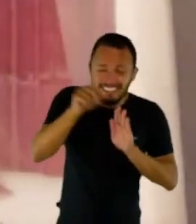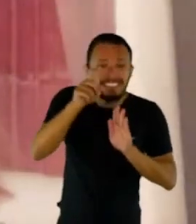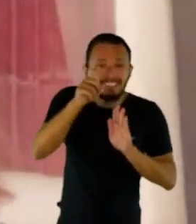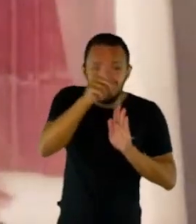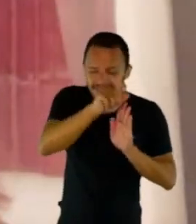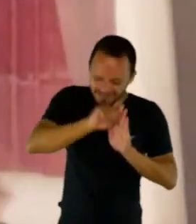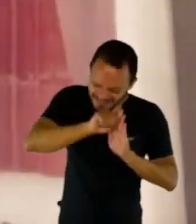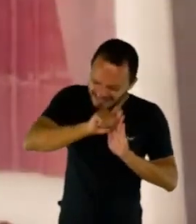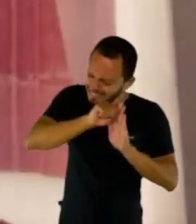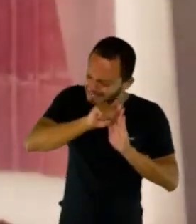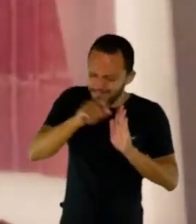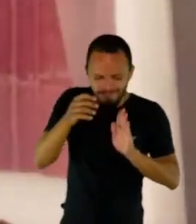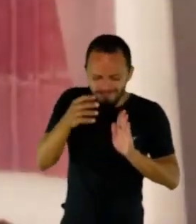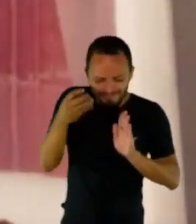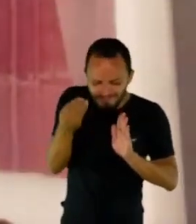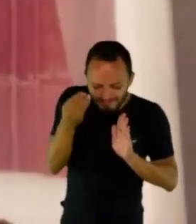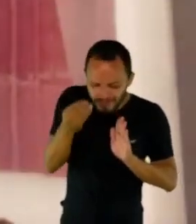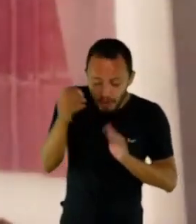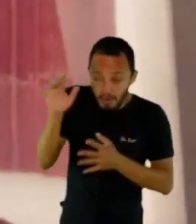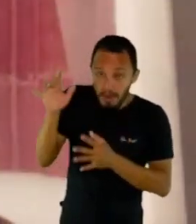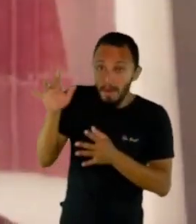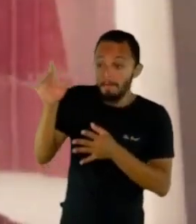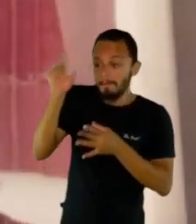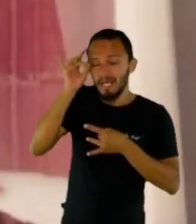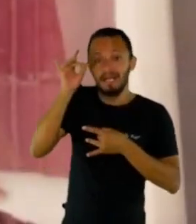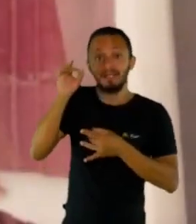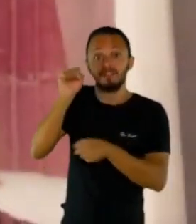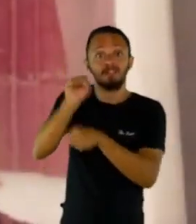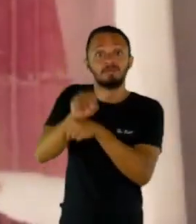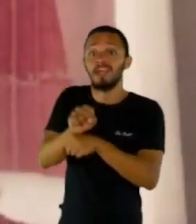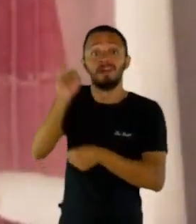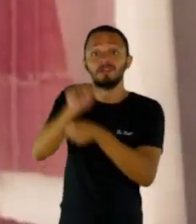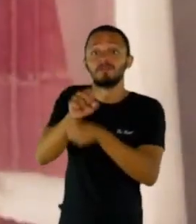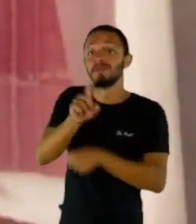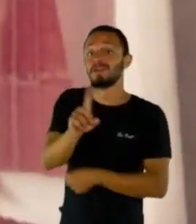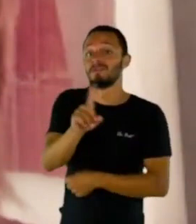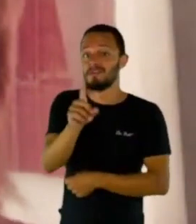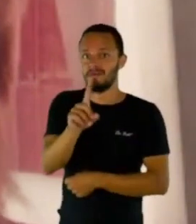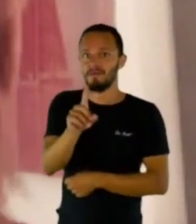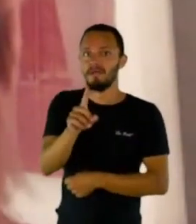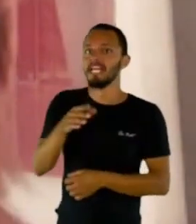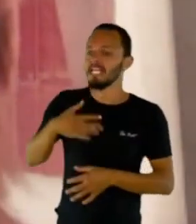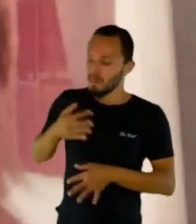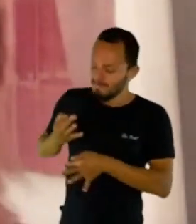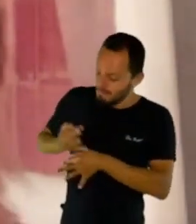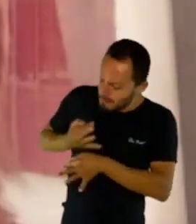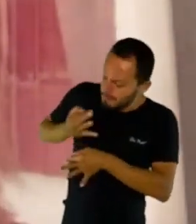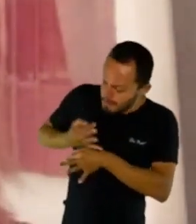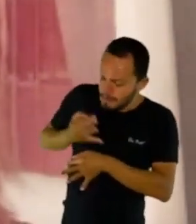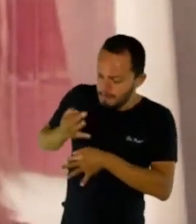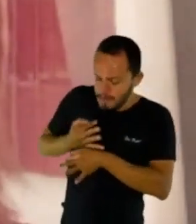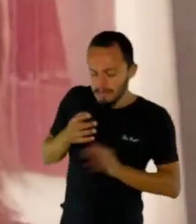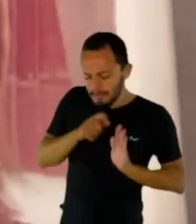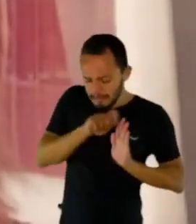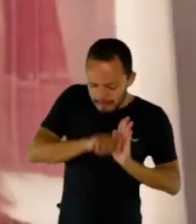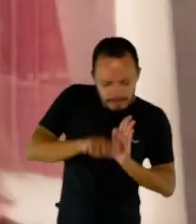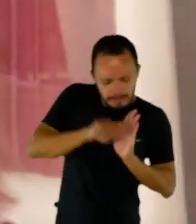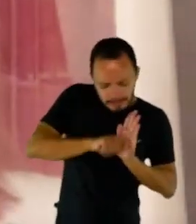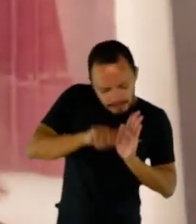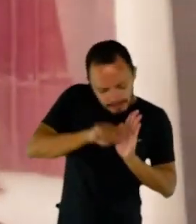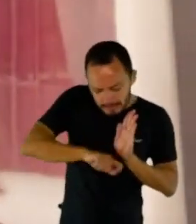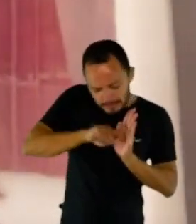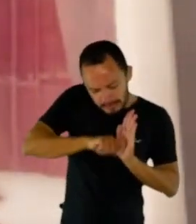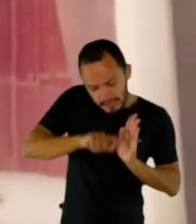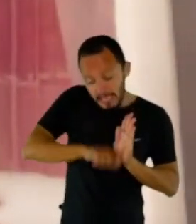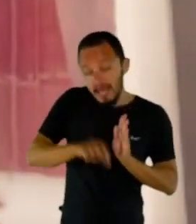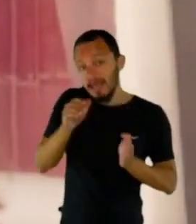terminar isso. Então, eu meio que me forçava às vezes a escrever qualquer coisa até chegar a uma ideia, né? E quando você